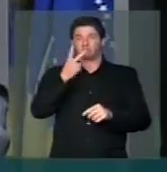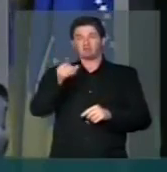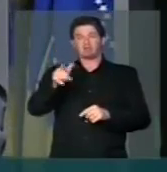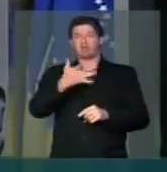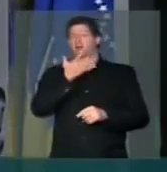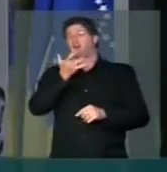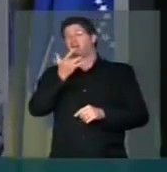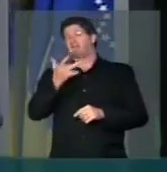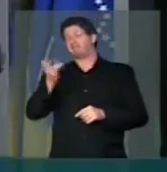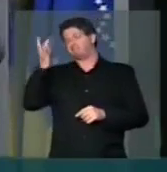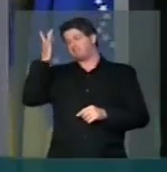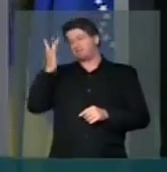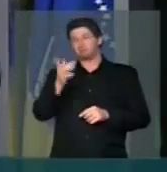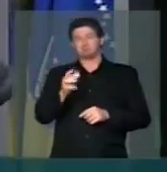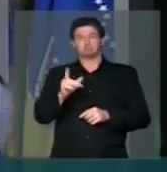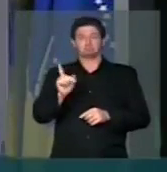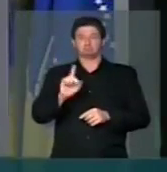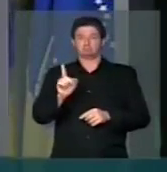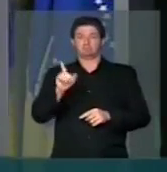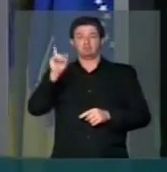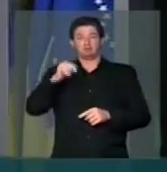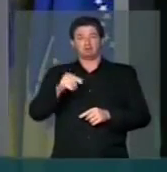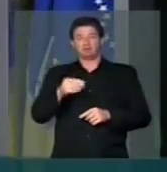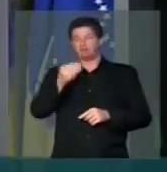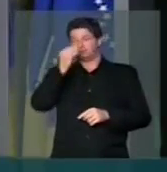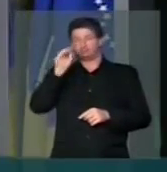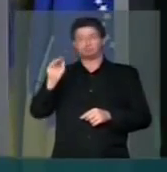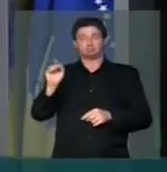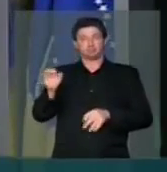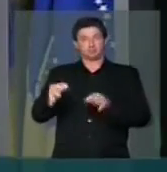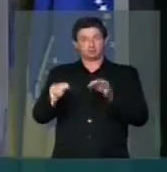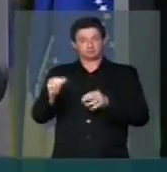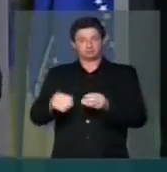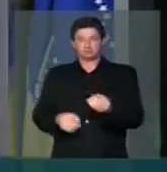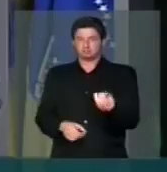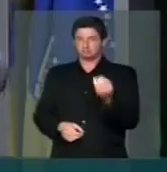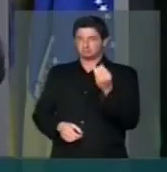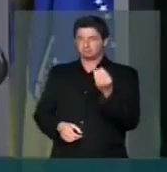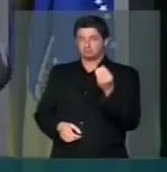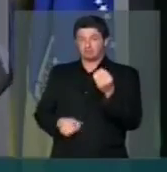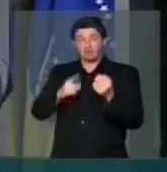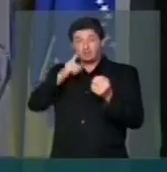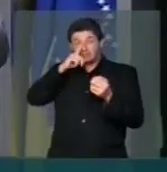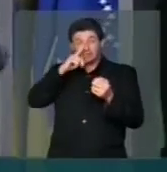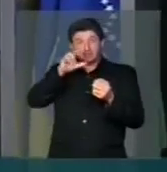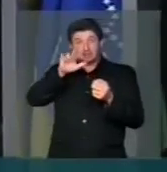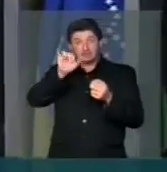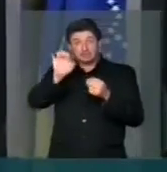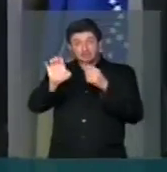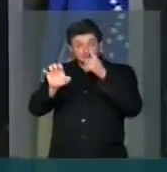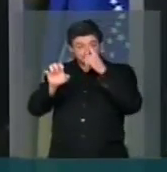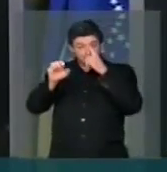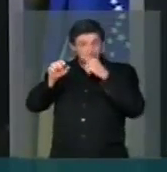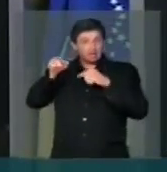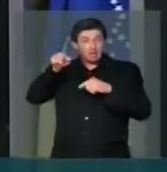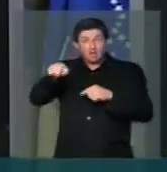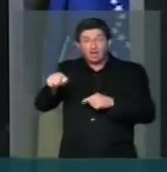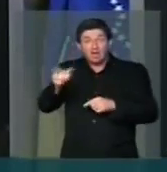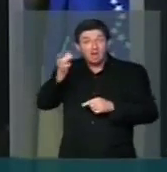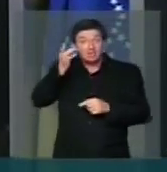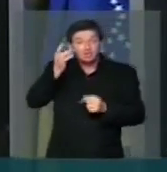isso é moleza, porque é subestimar a justiça brasileira. As crises são criadas por ela própria.